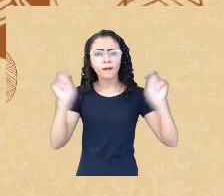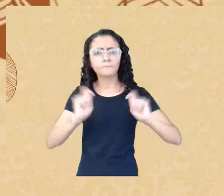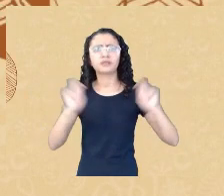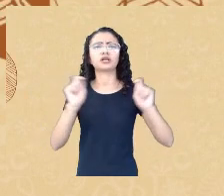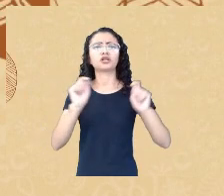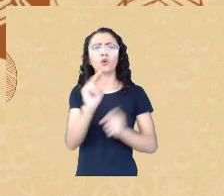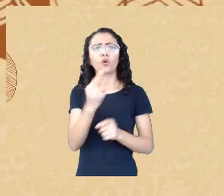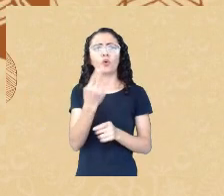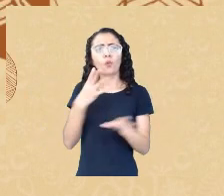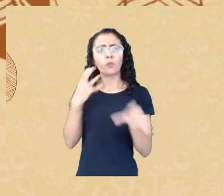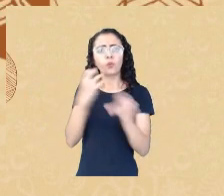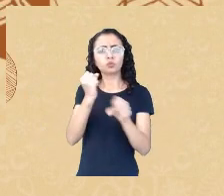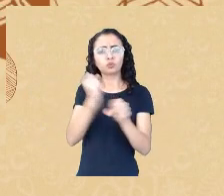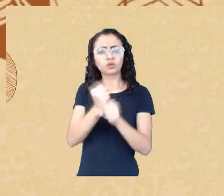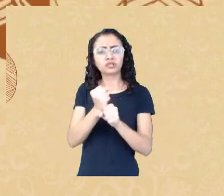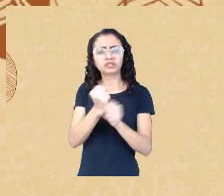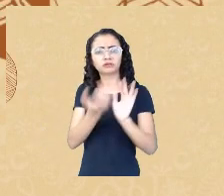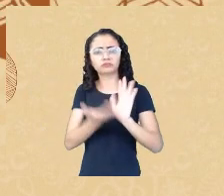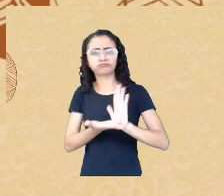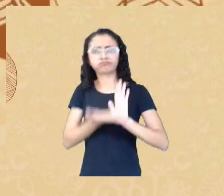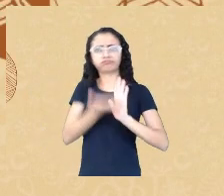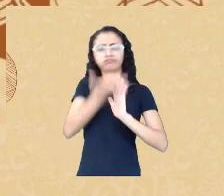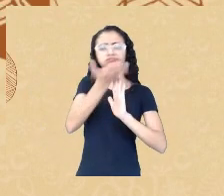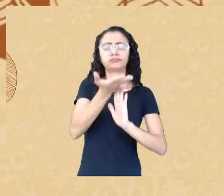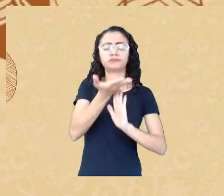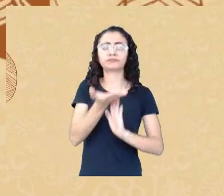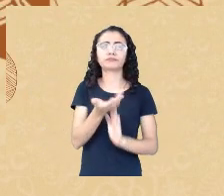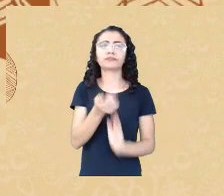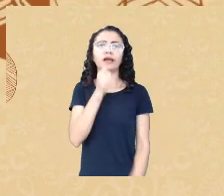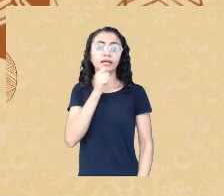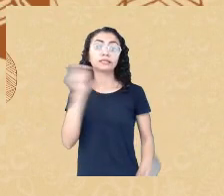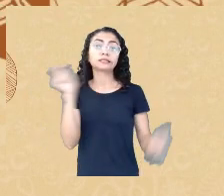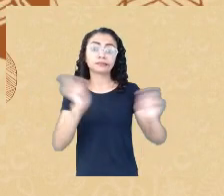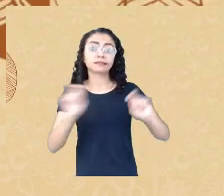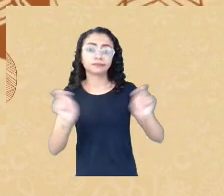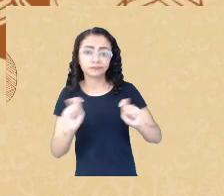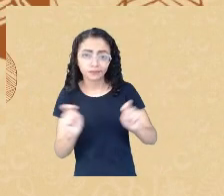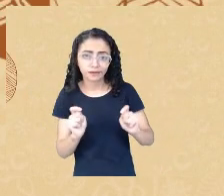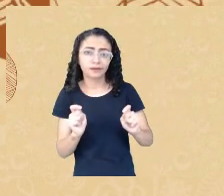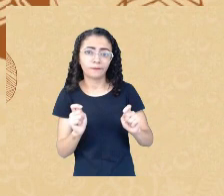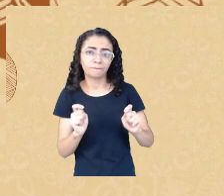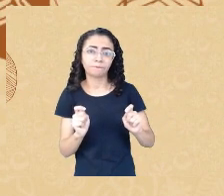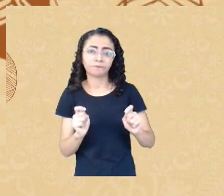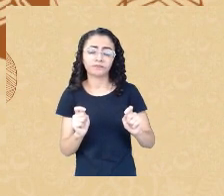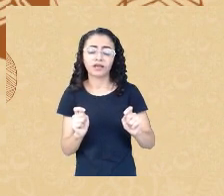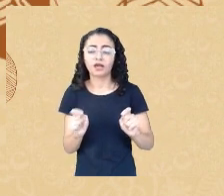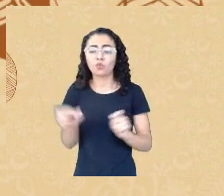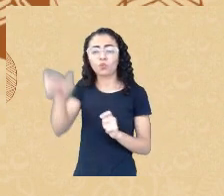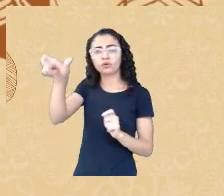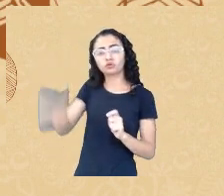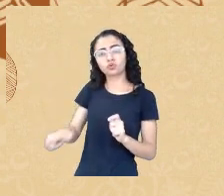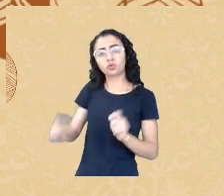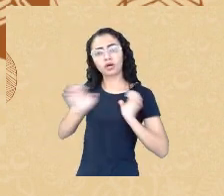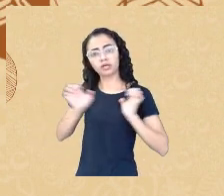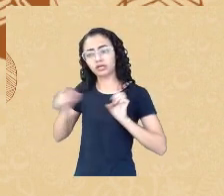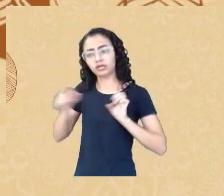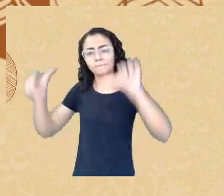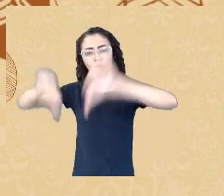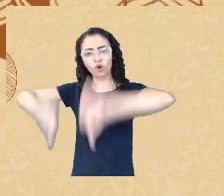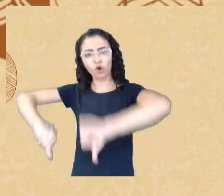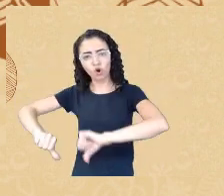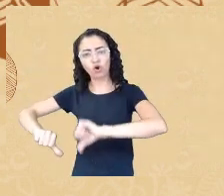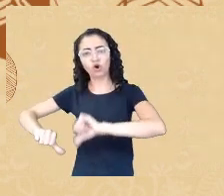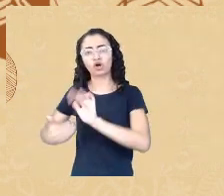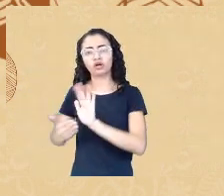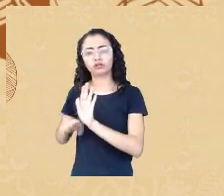ainda tem menos probabilidade do que uma pessoa rica que tem o pior desempenho escolar de concluir a graduação